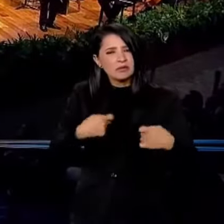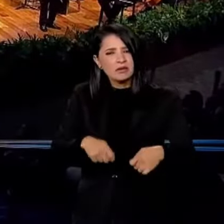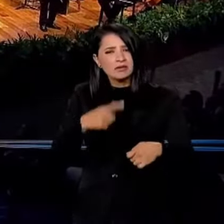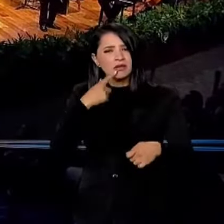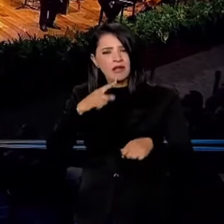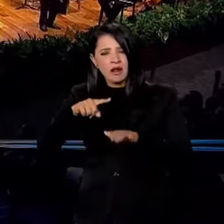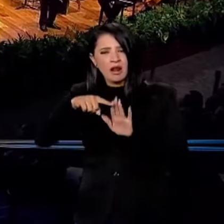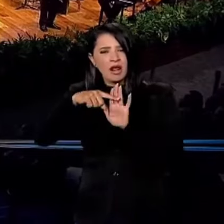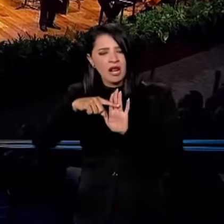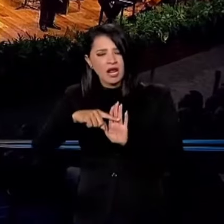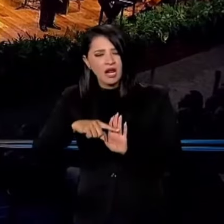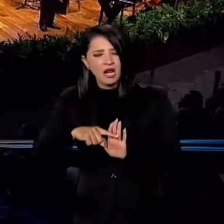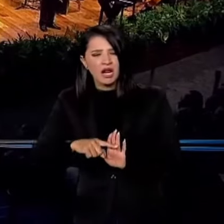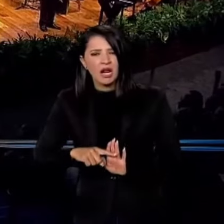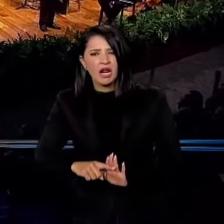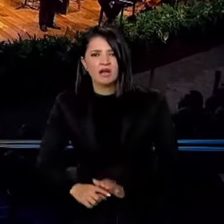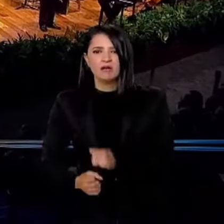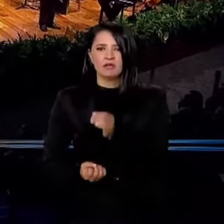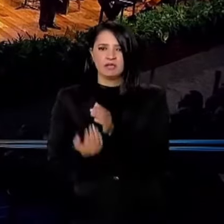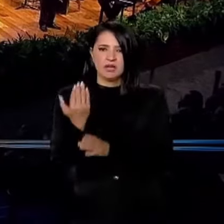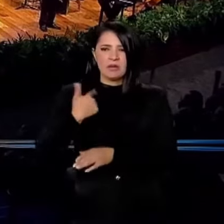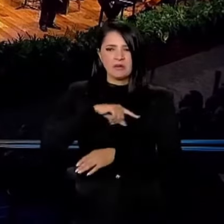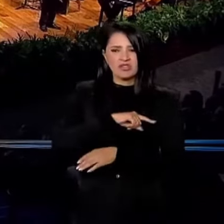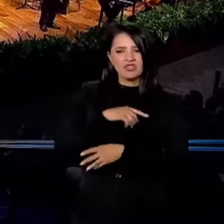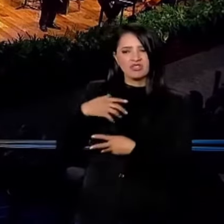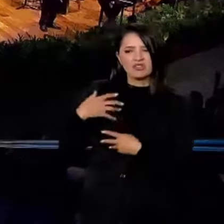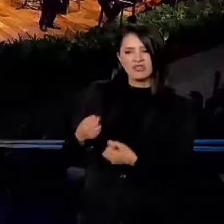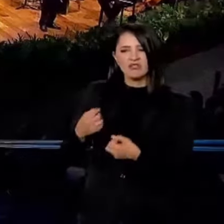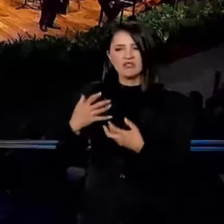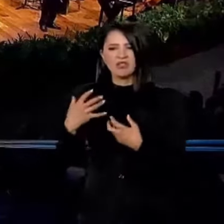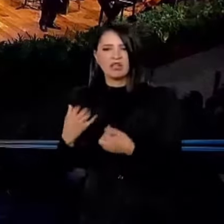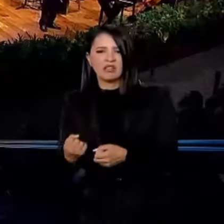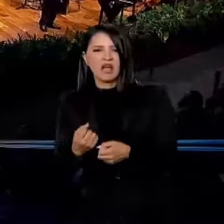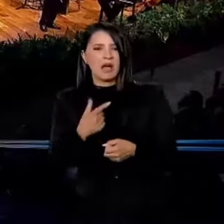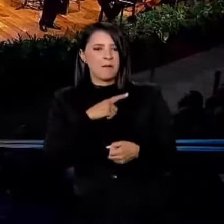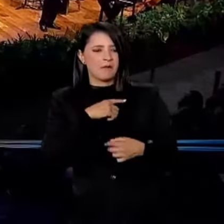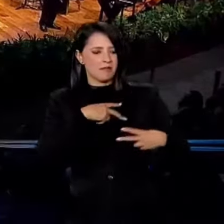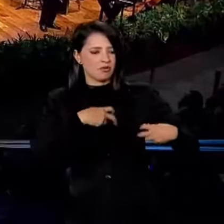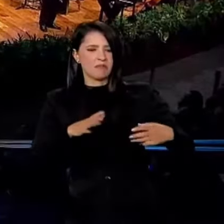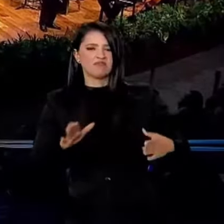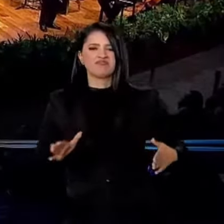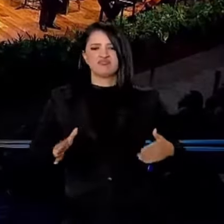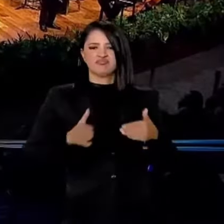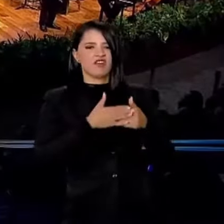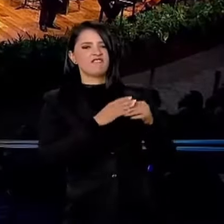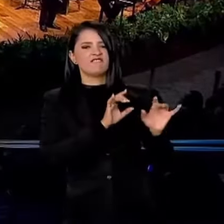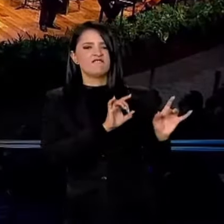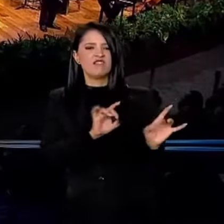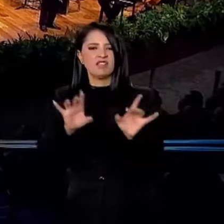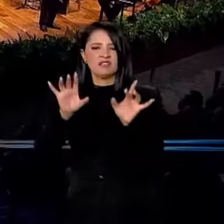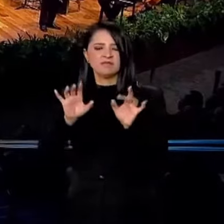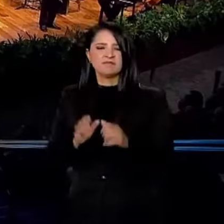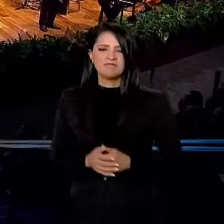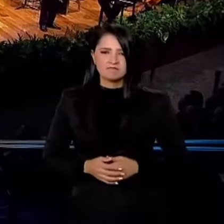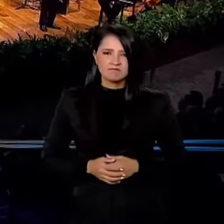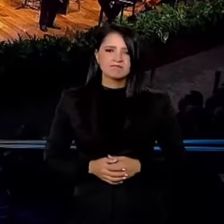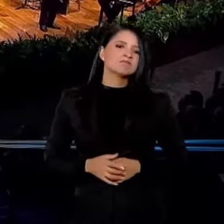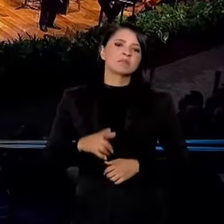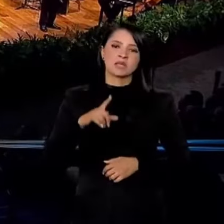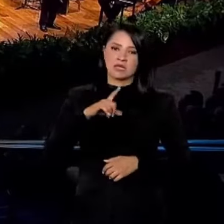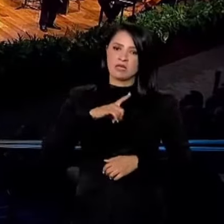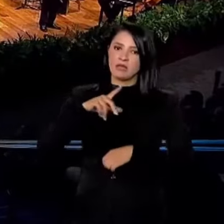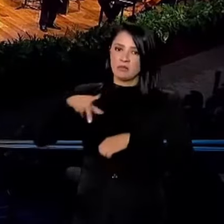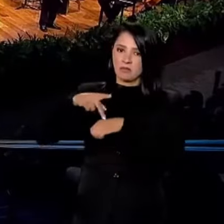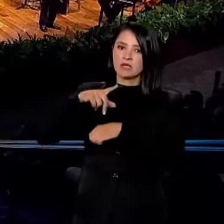negativismo para que a gente fosse aceitando a ideia de destruir a Petrobras. Tem país que tem